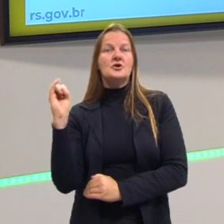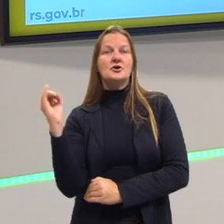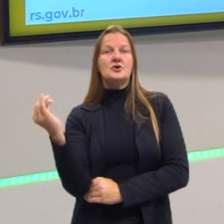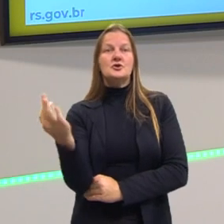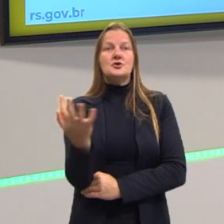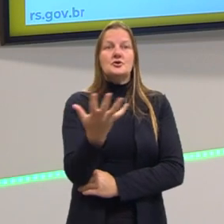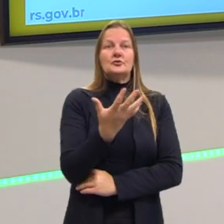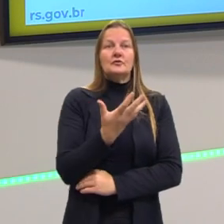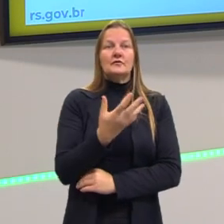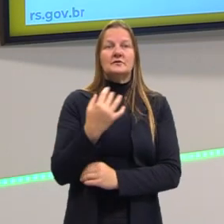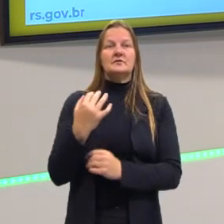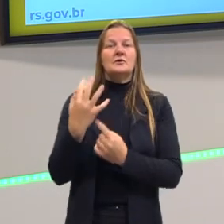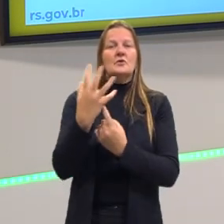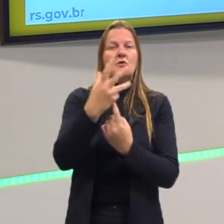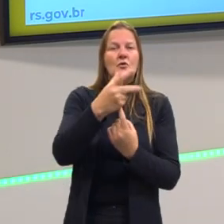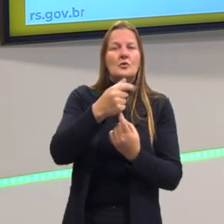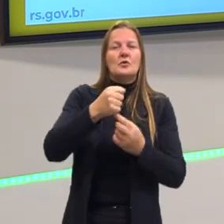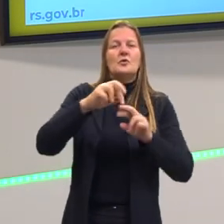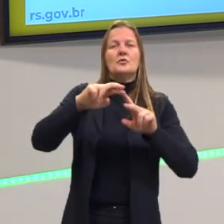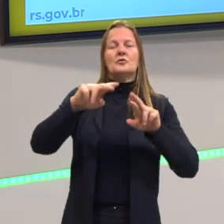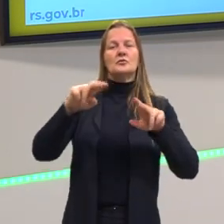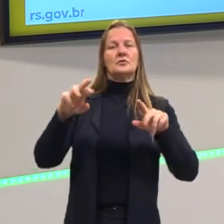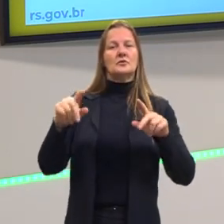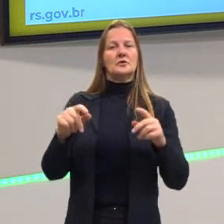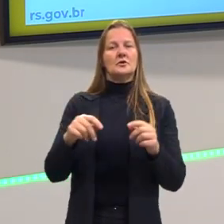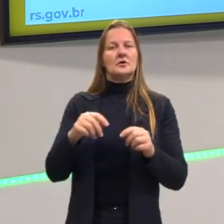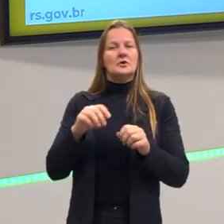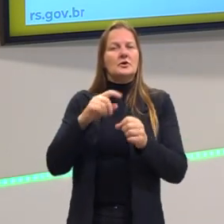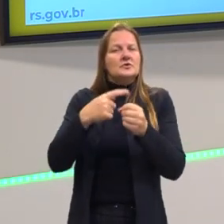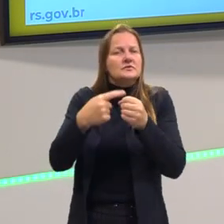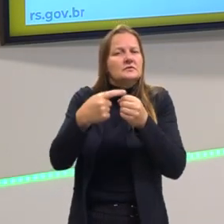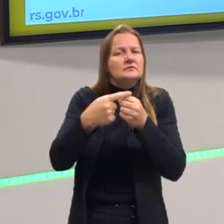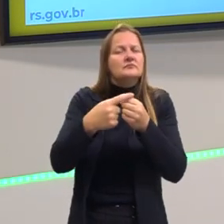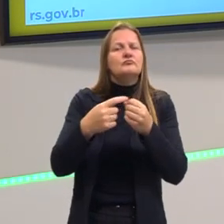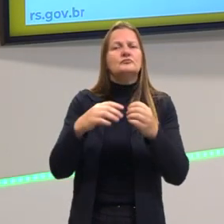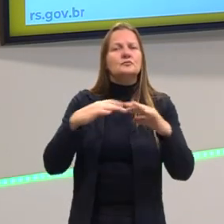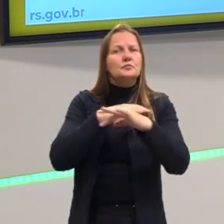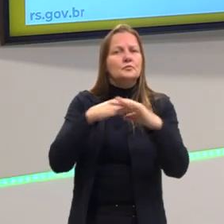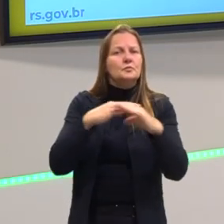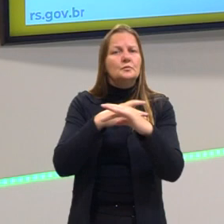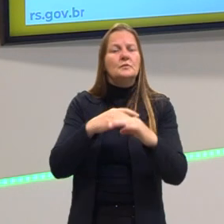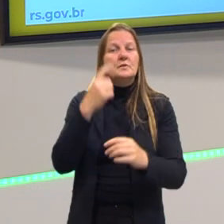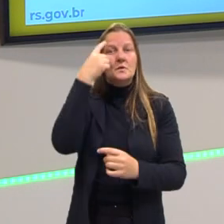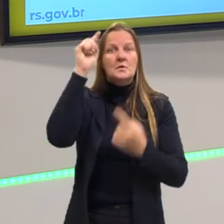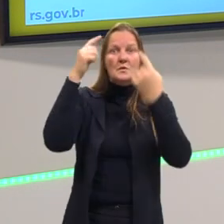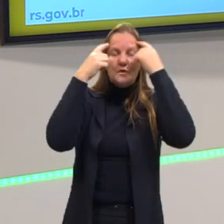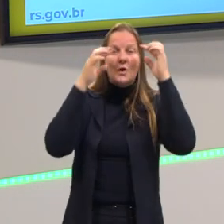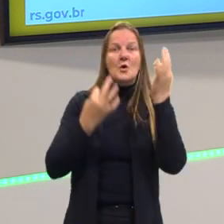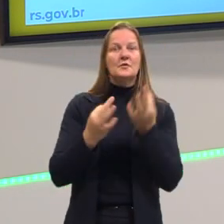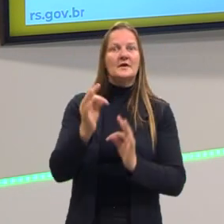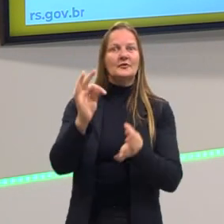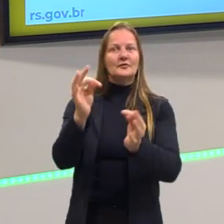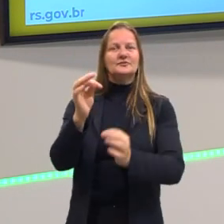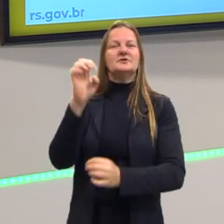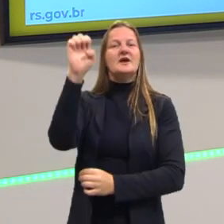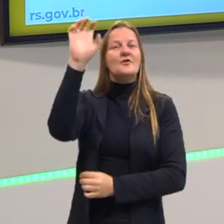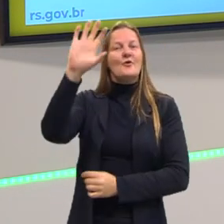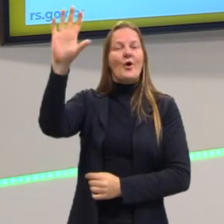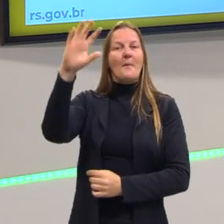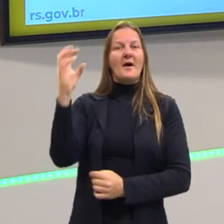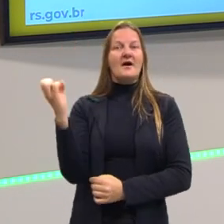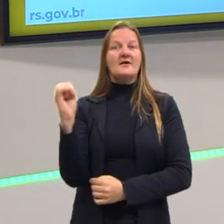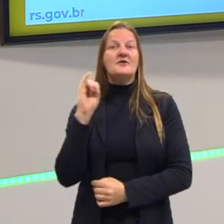do artesanato rural, do artesanato urbano, dessa invenção tecnológica, ela busca essa